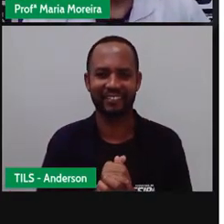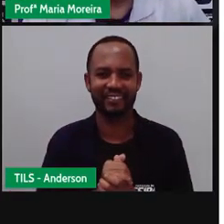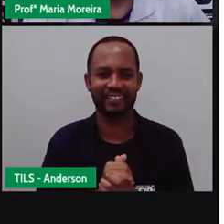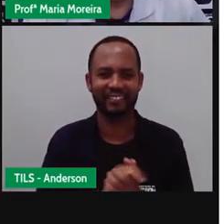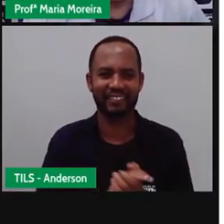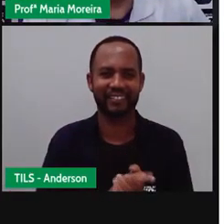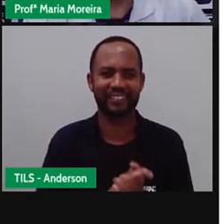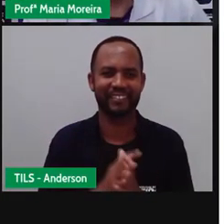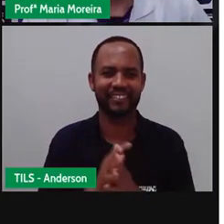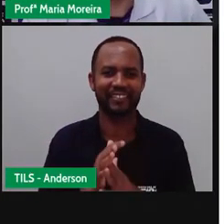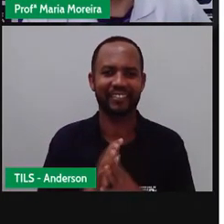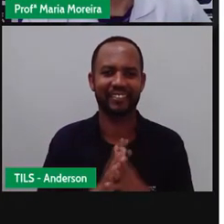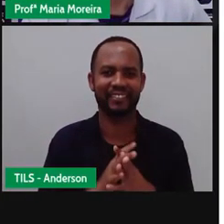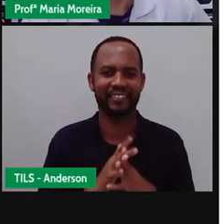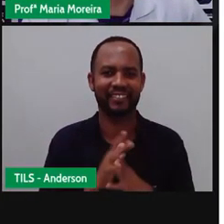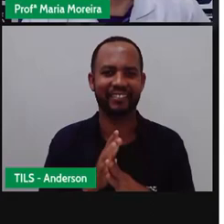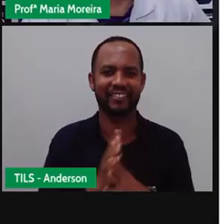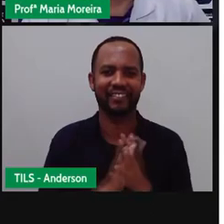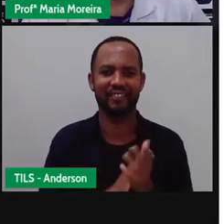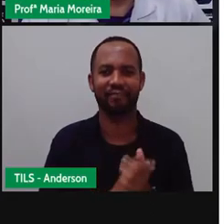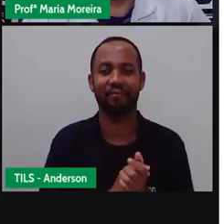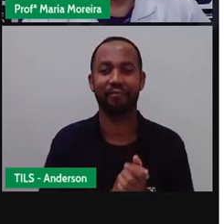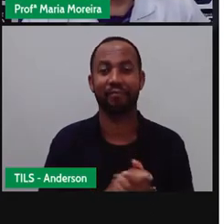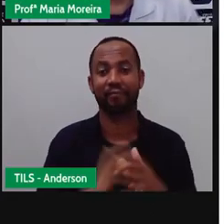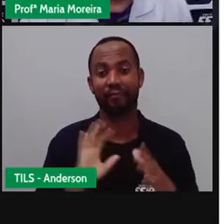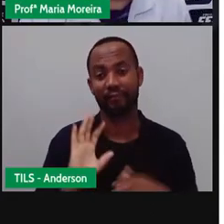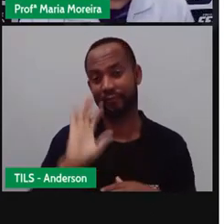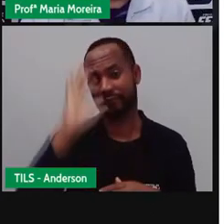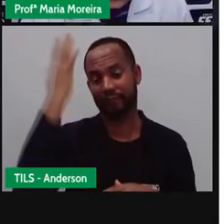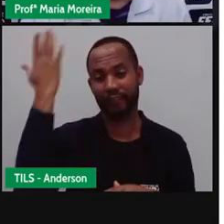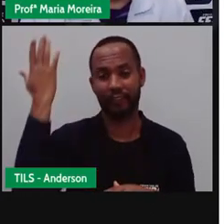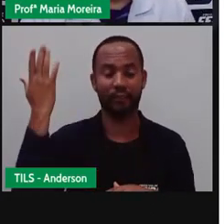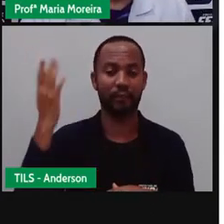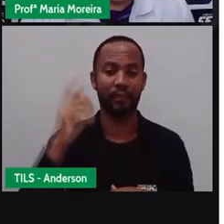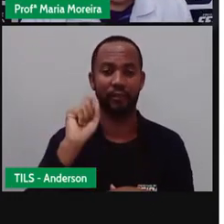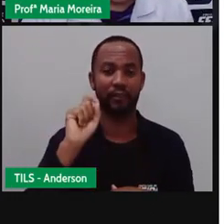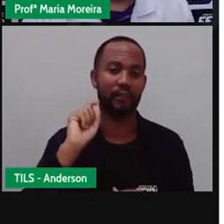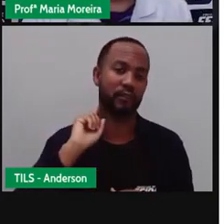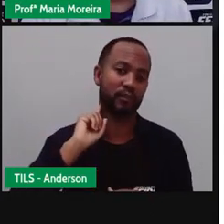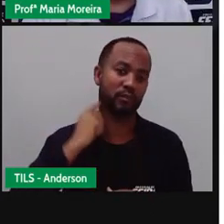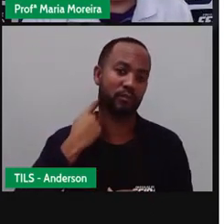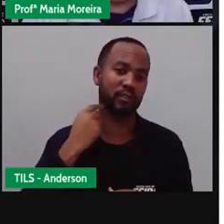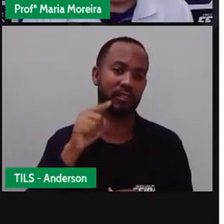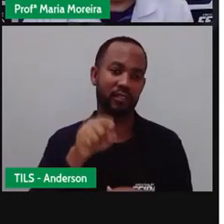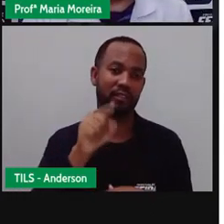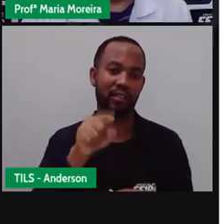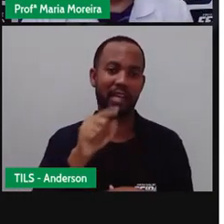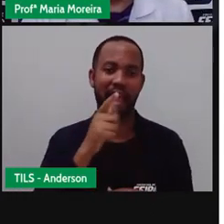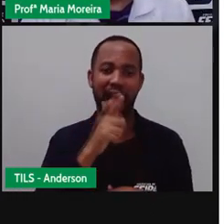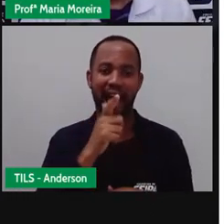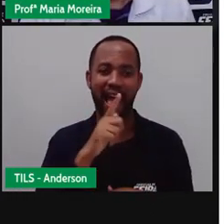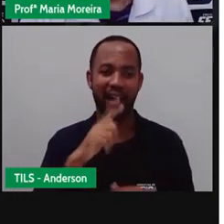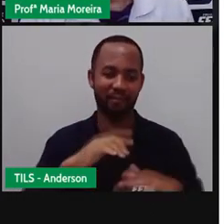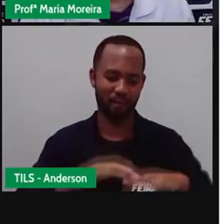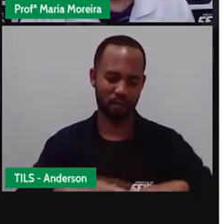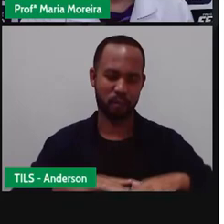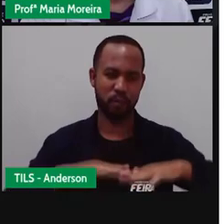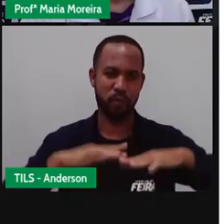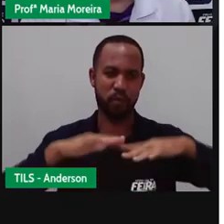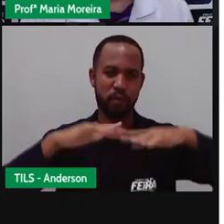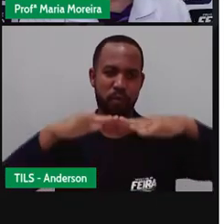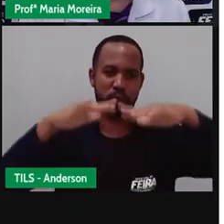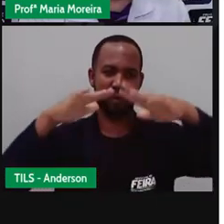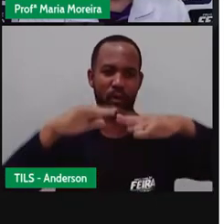Vamos lá Bom, se não for feita o descarte corretamente, a água da chuva, como a Pró falou Pode